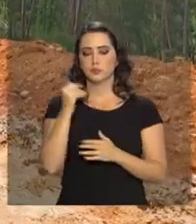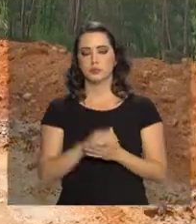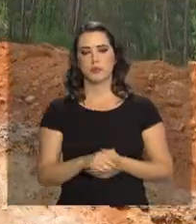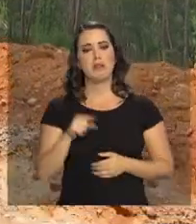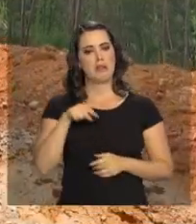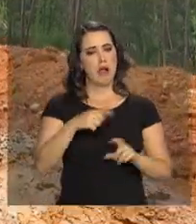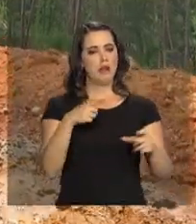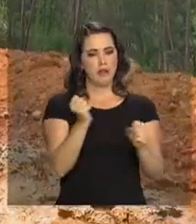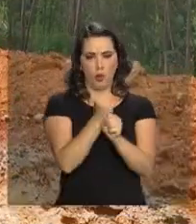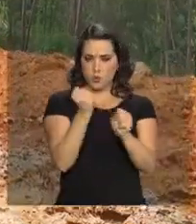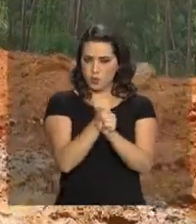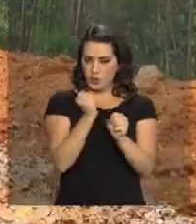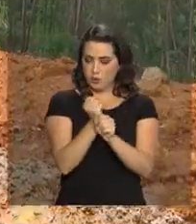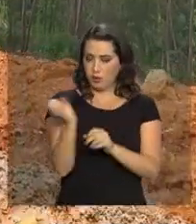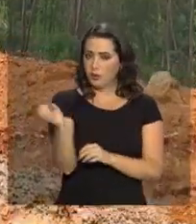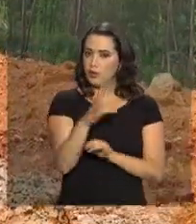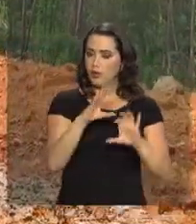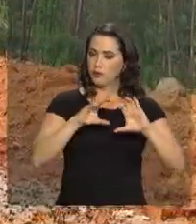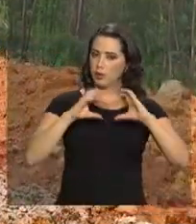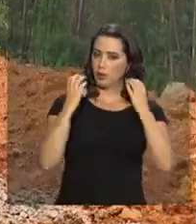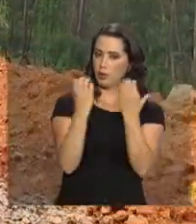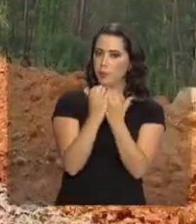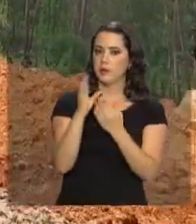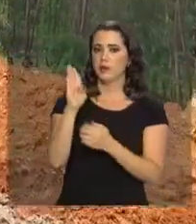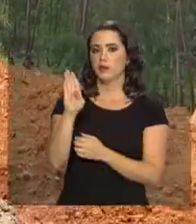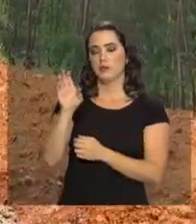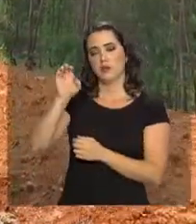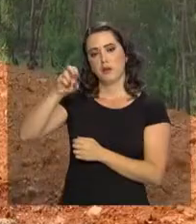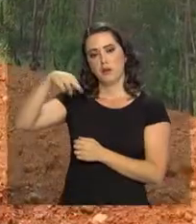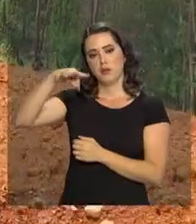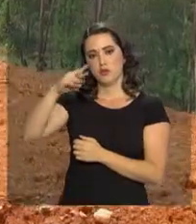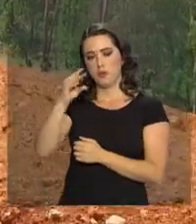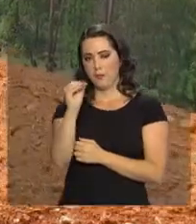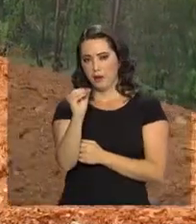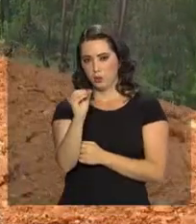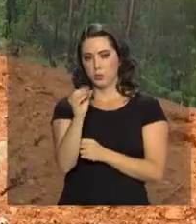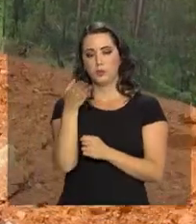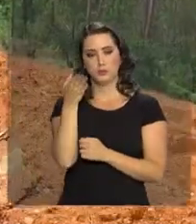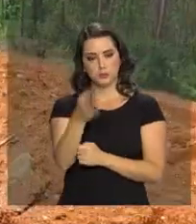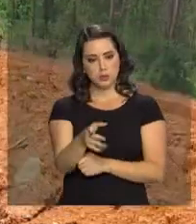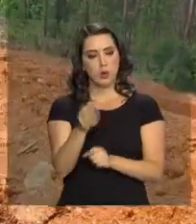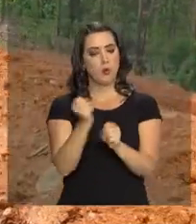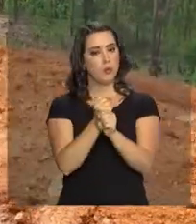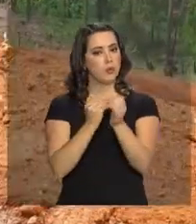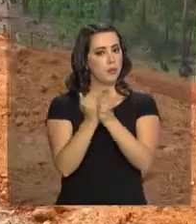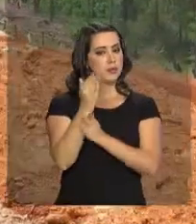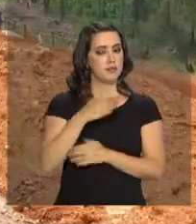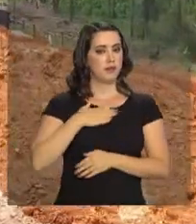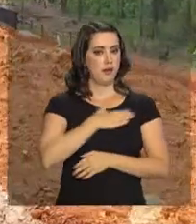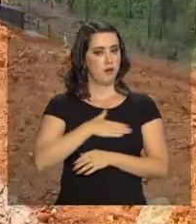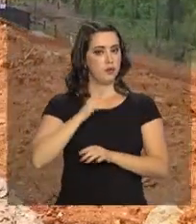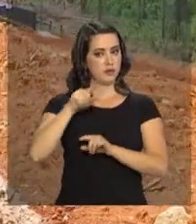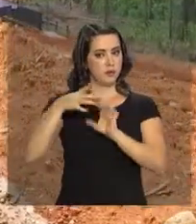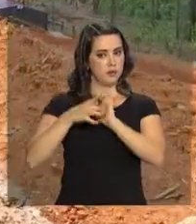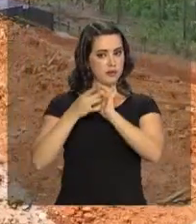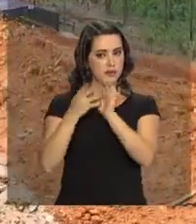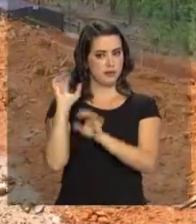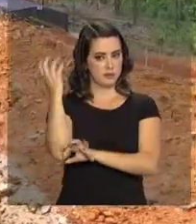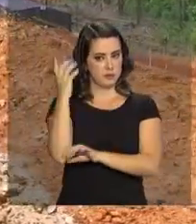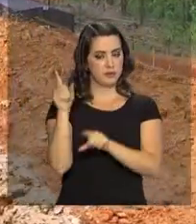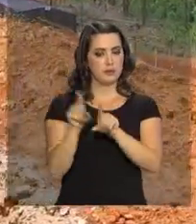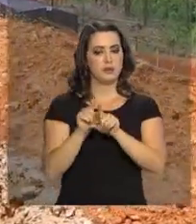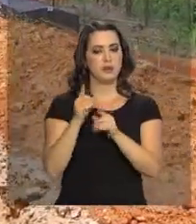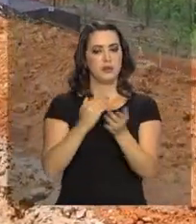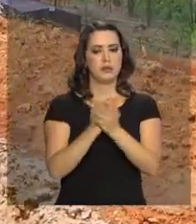comunidade de Bento Rodrigues. As obras começaram em agosto, logo após o licenciamento, e devem ser entregues em mais ou menos dois